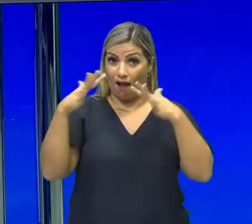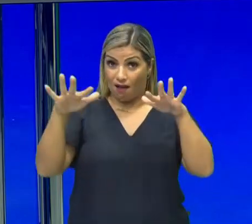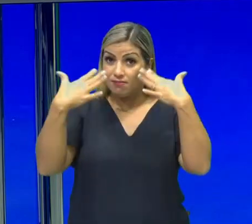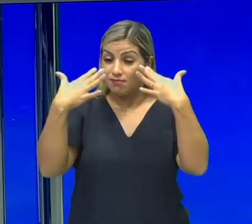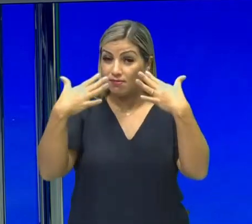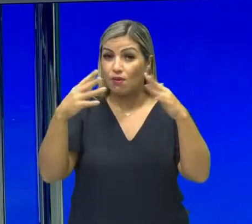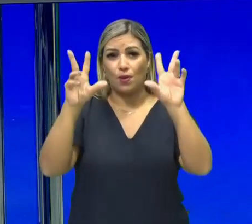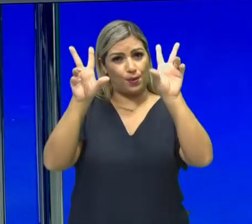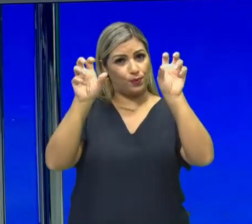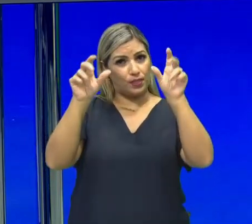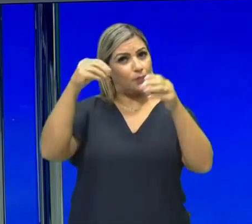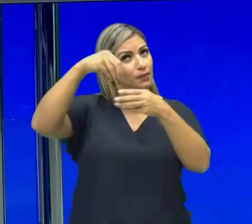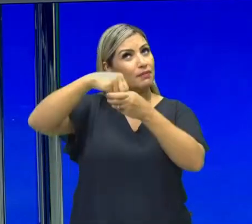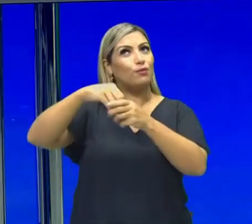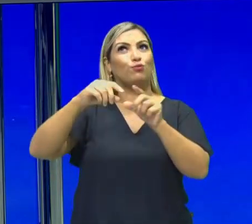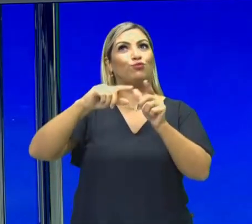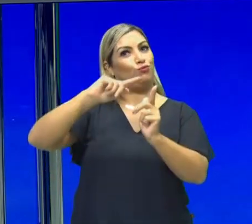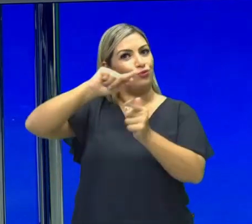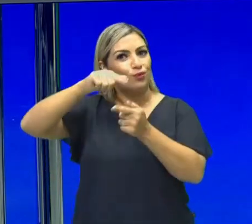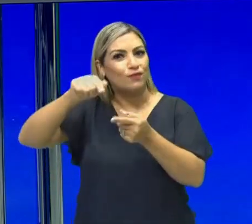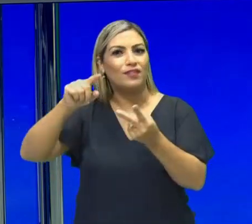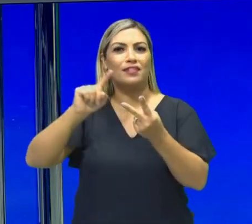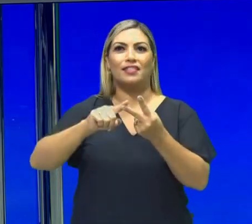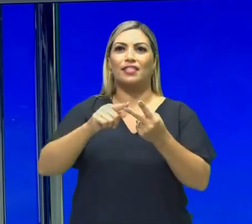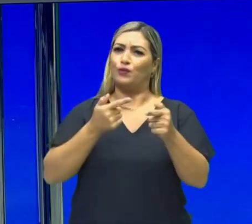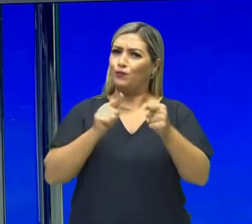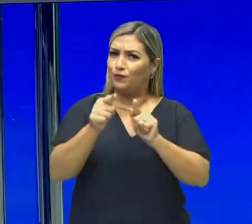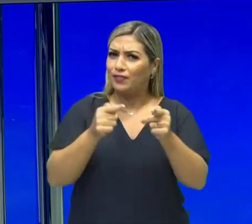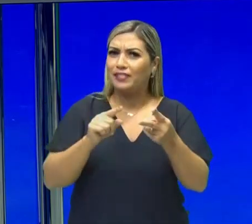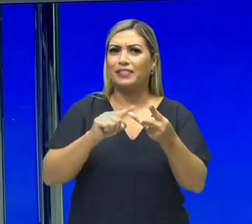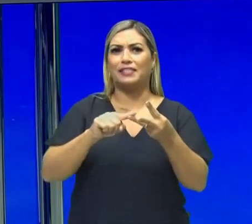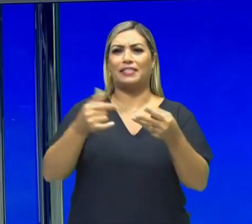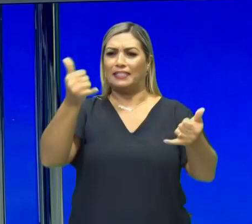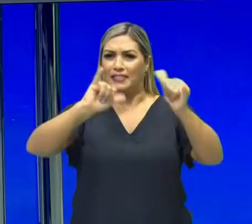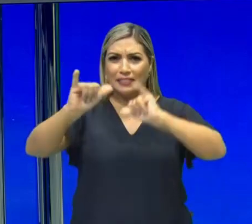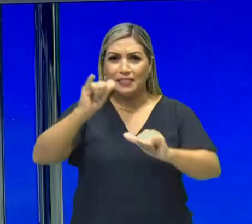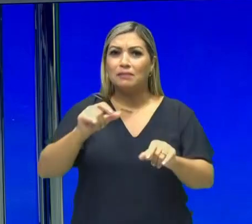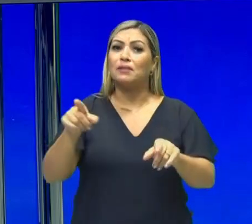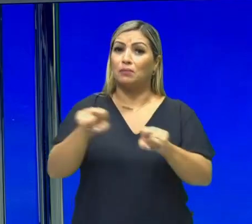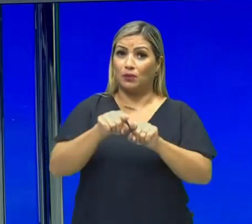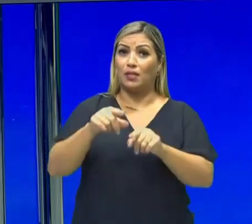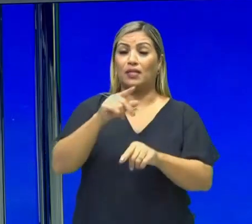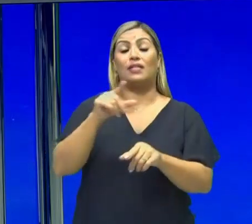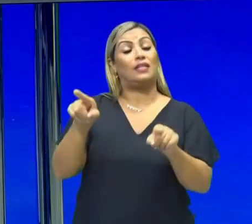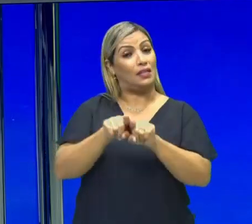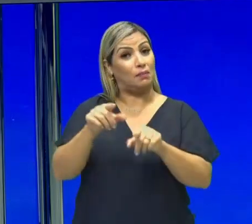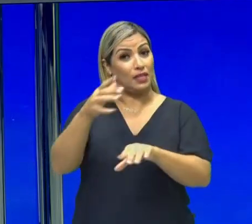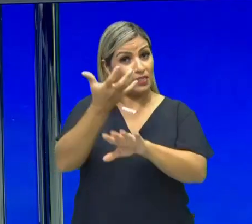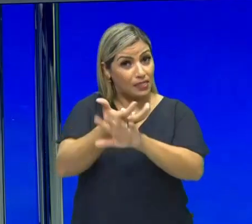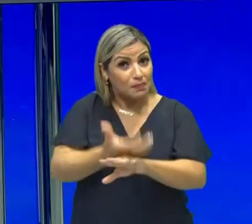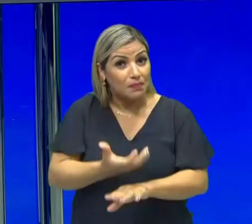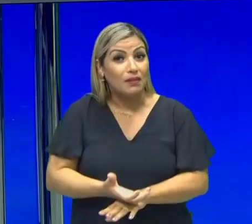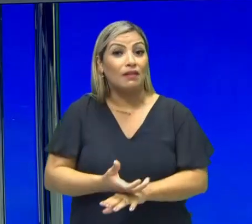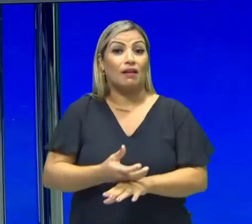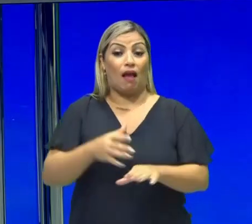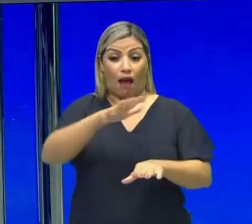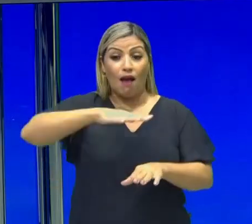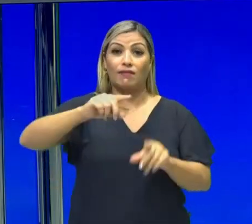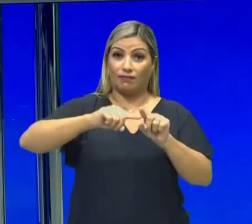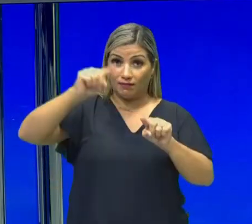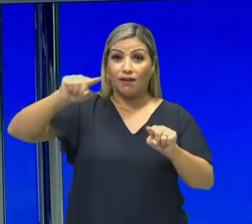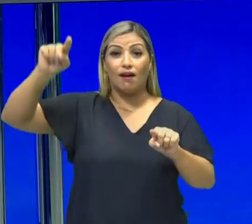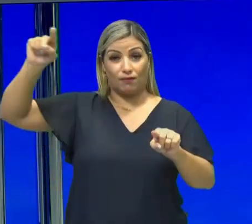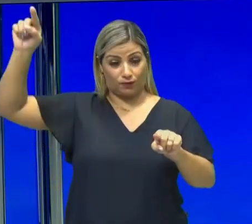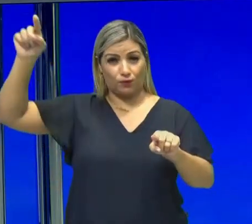tema ligado também à geografia, ligado à física, à química, porque eles também trabalham com gráfico. E se você aprender a trabalhar com